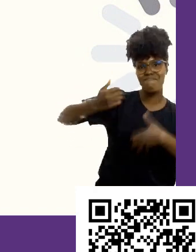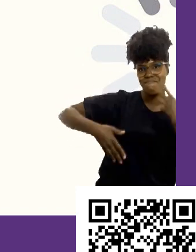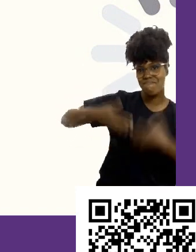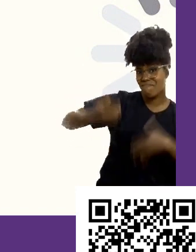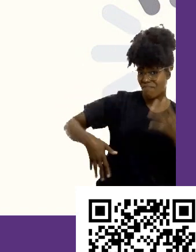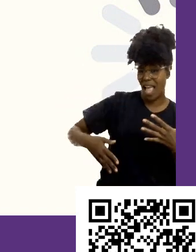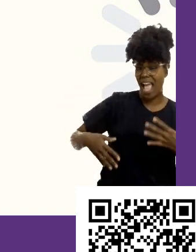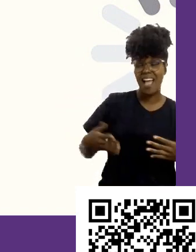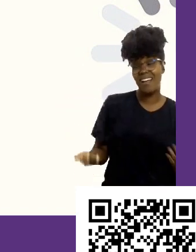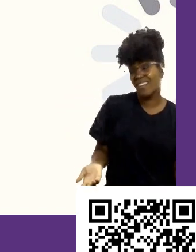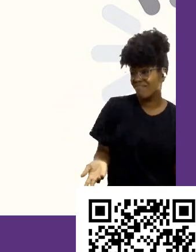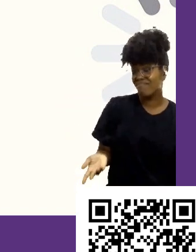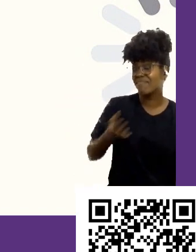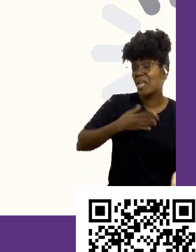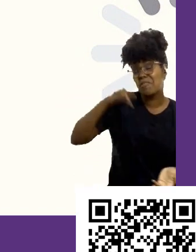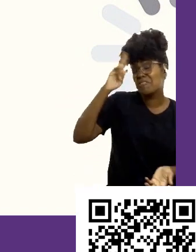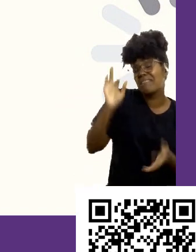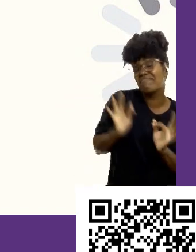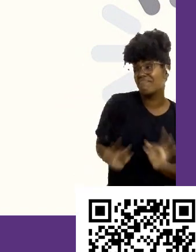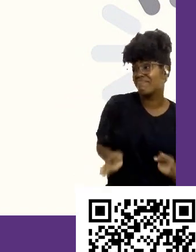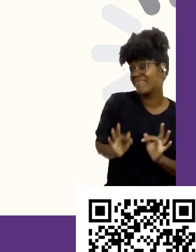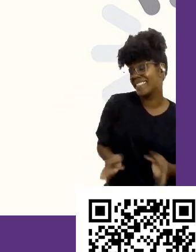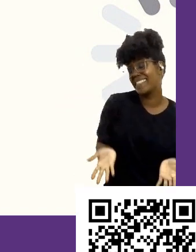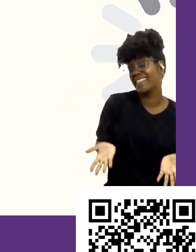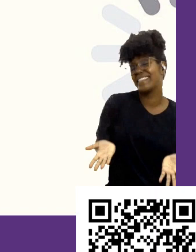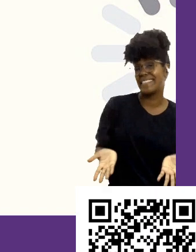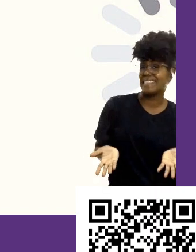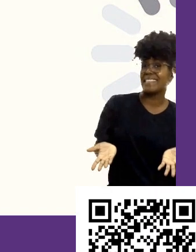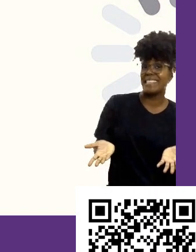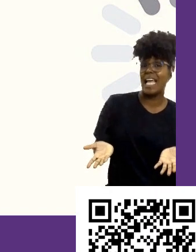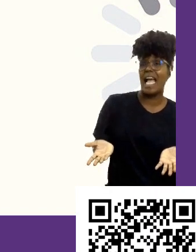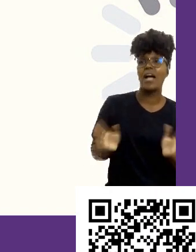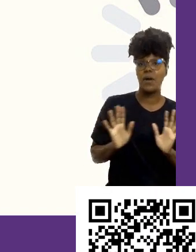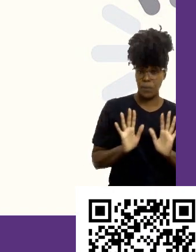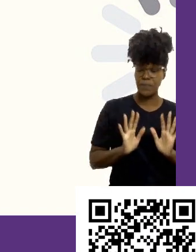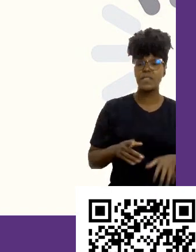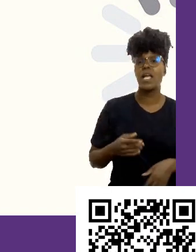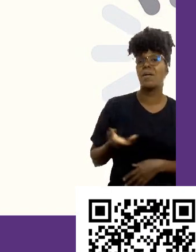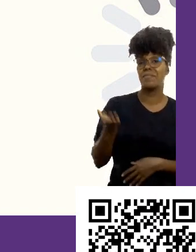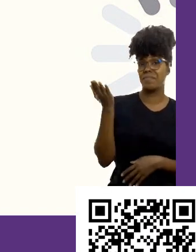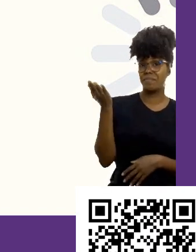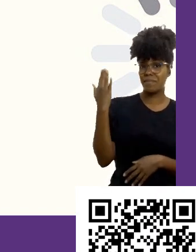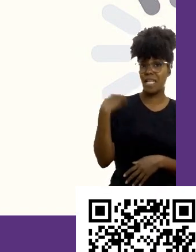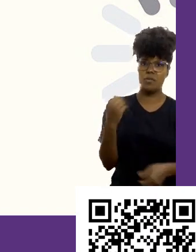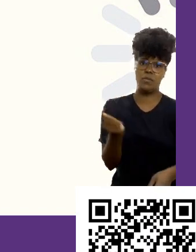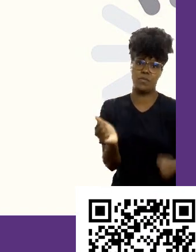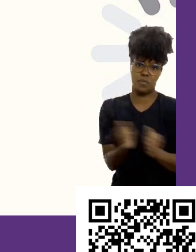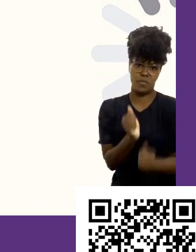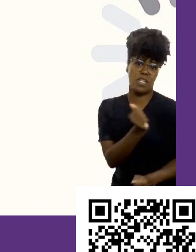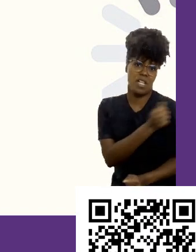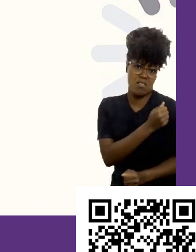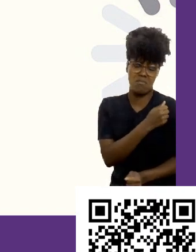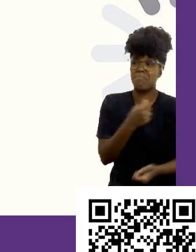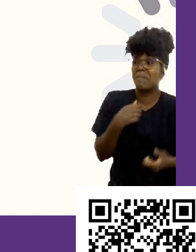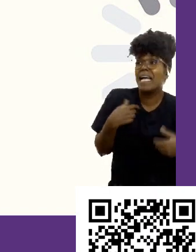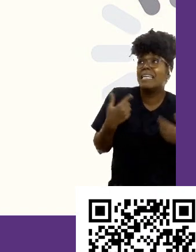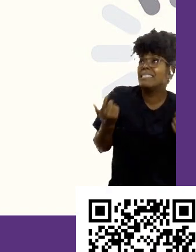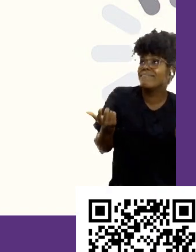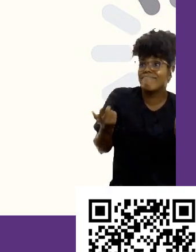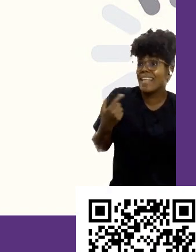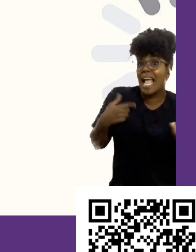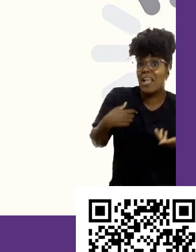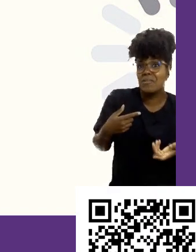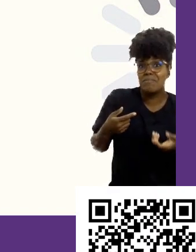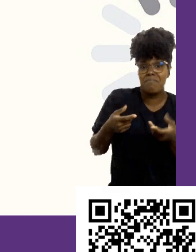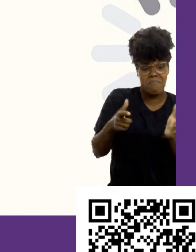simples. Uma vez eu estava com um aluno e ele falou assim, mas, Mariana, eu entrego o panfleto no final de semana,